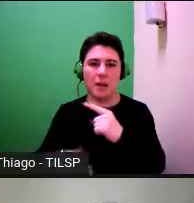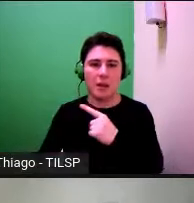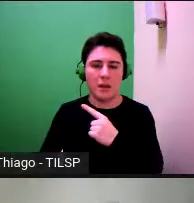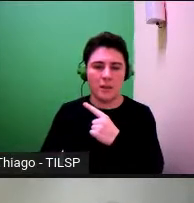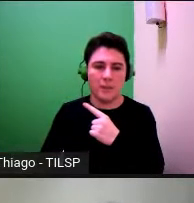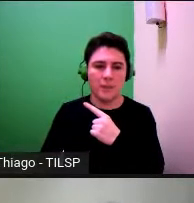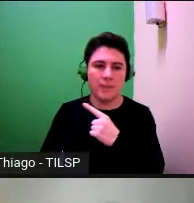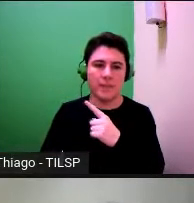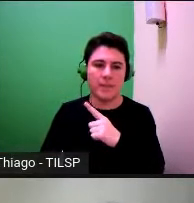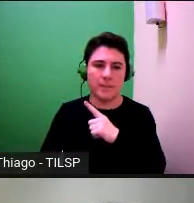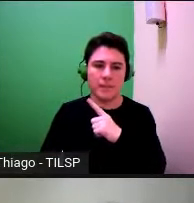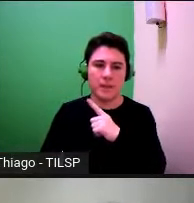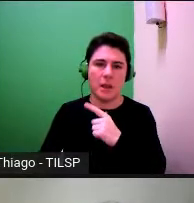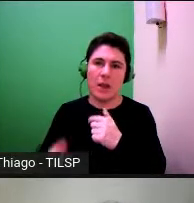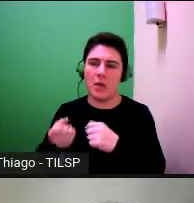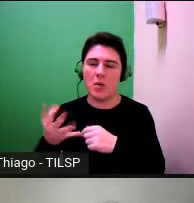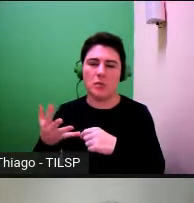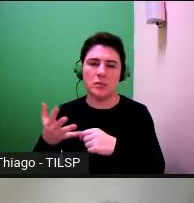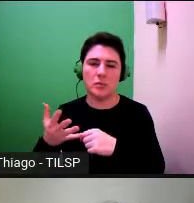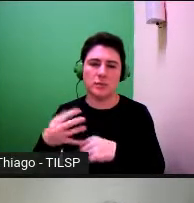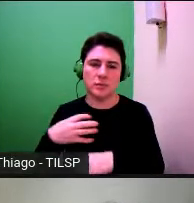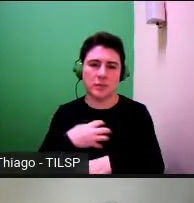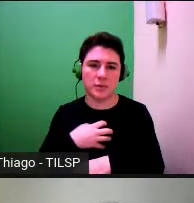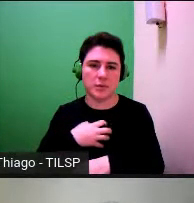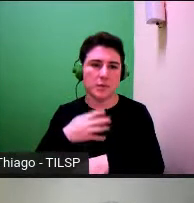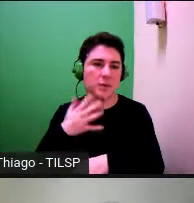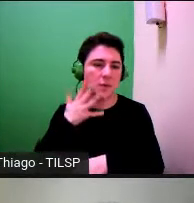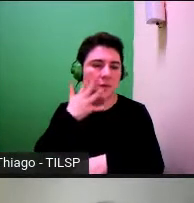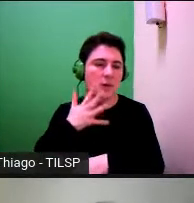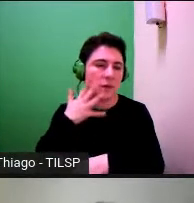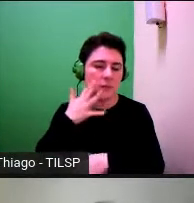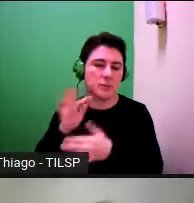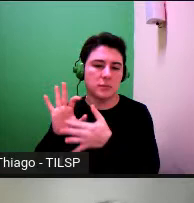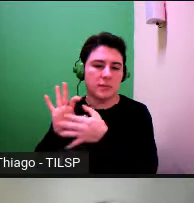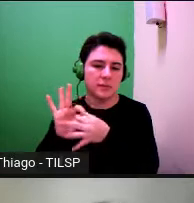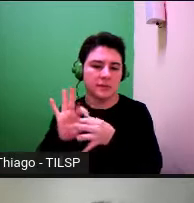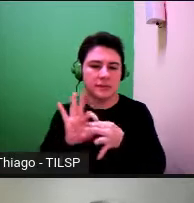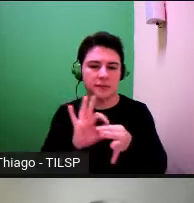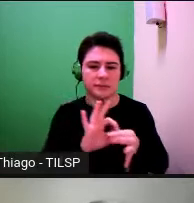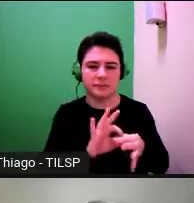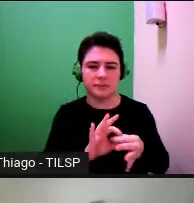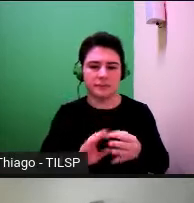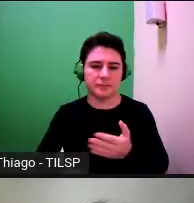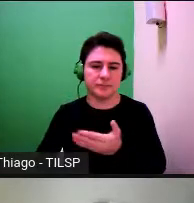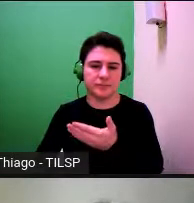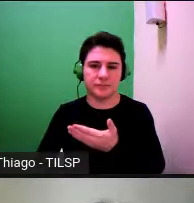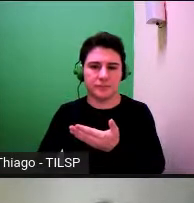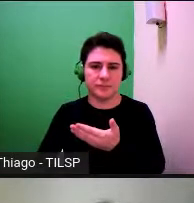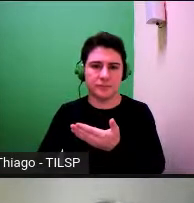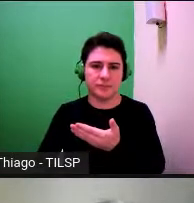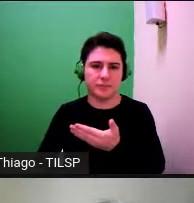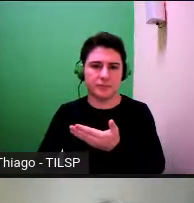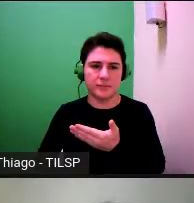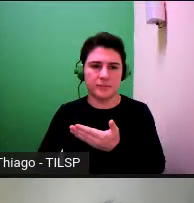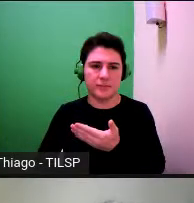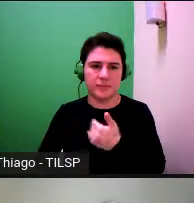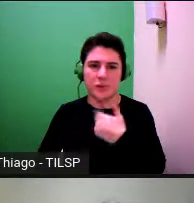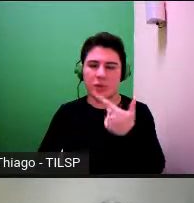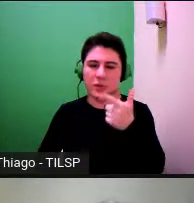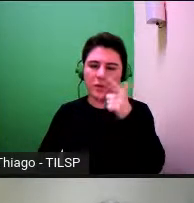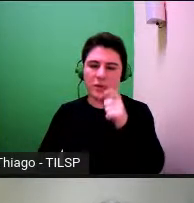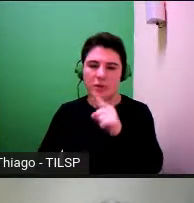segmentos de discurso teórico expor autónomo como tenho que voltar atrás senão eu própria não consigo ver